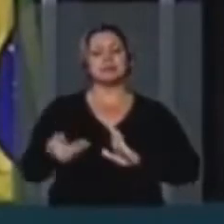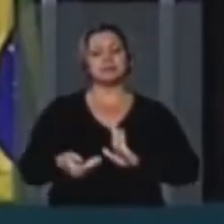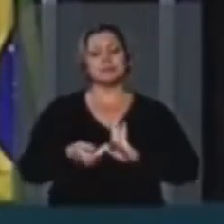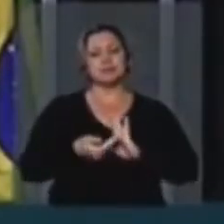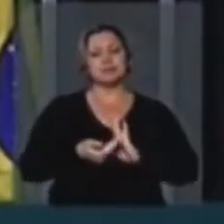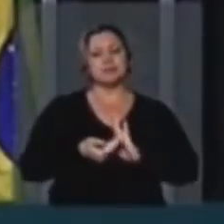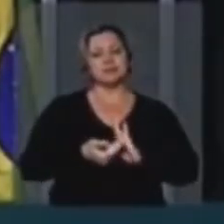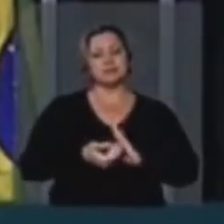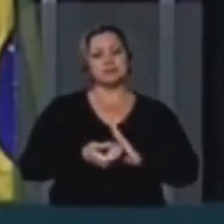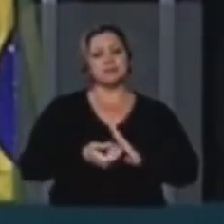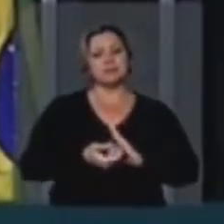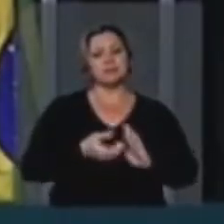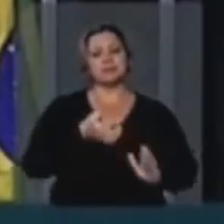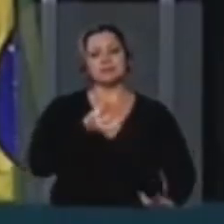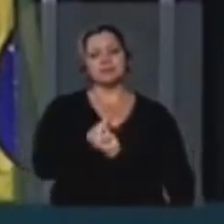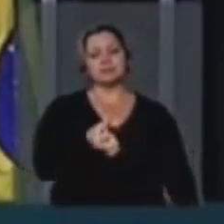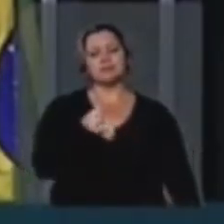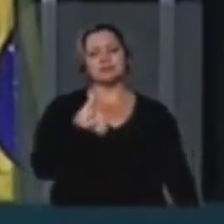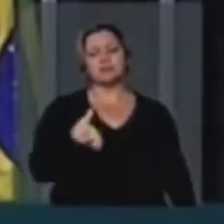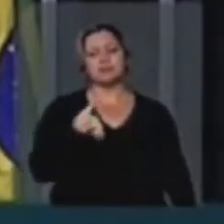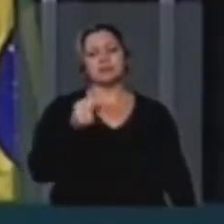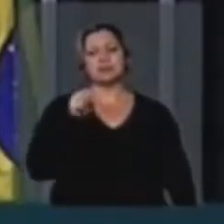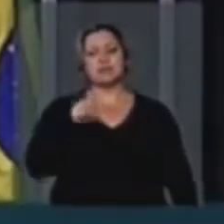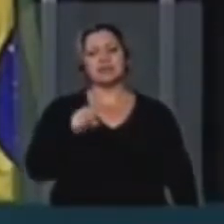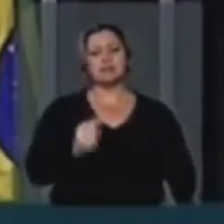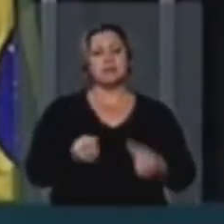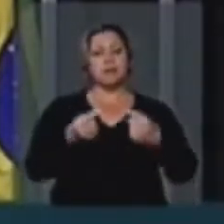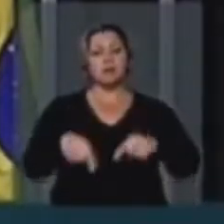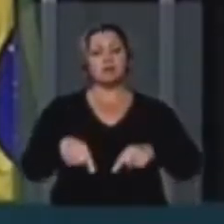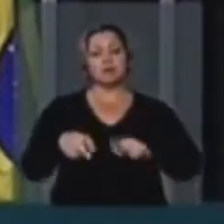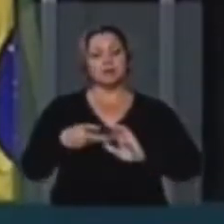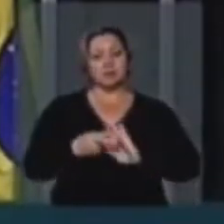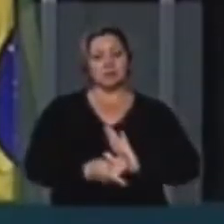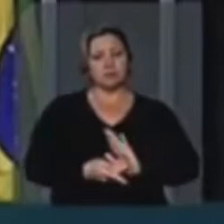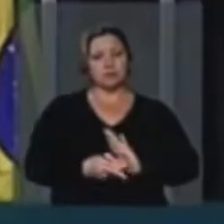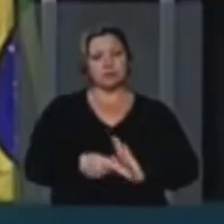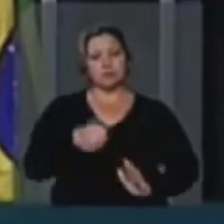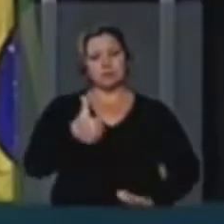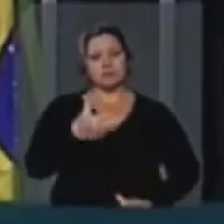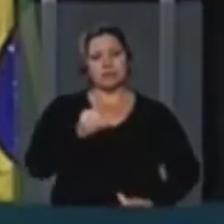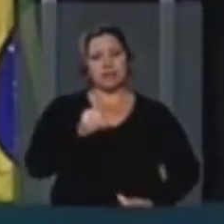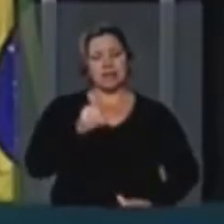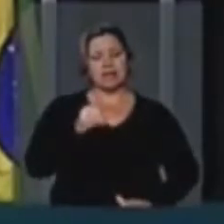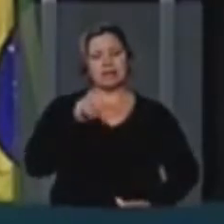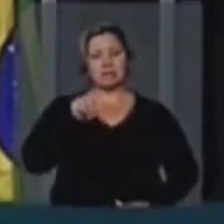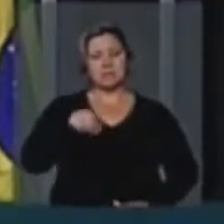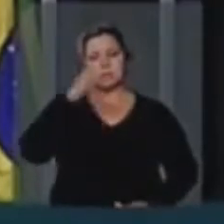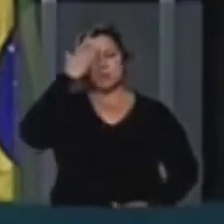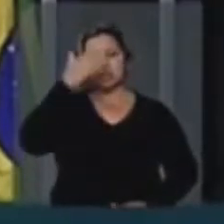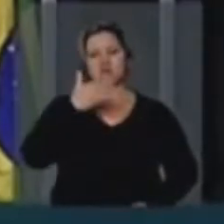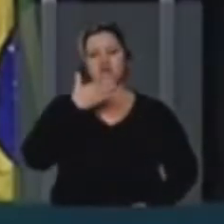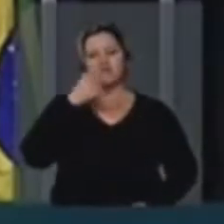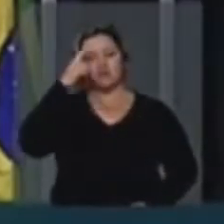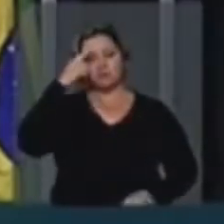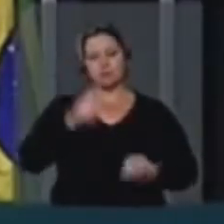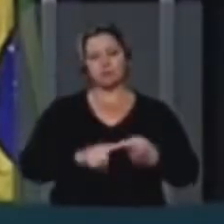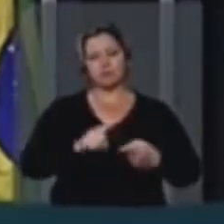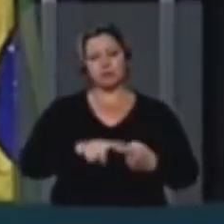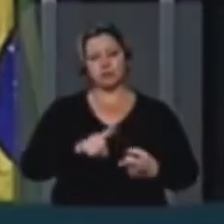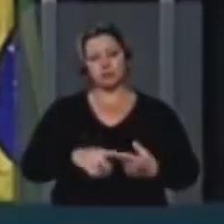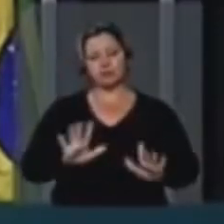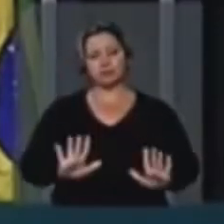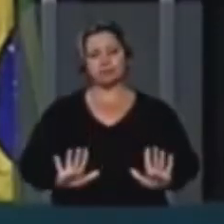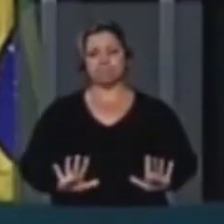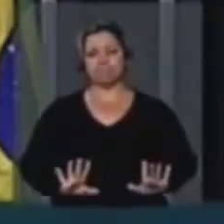66 mil foram contra o projeto e 10 mil foram favoráveis Não precisa